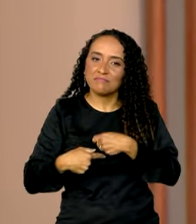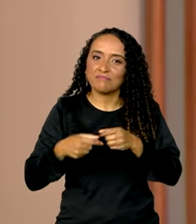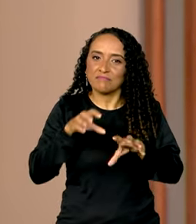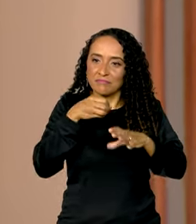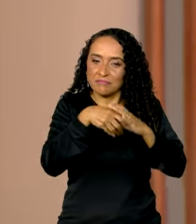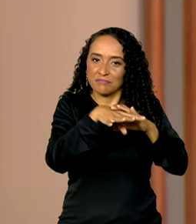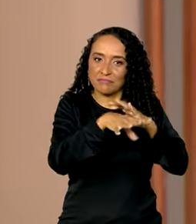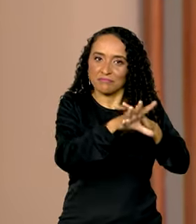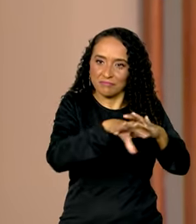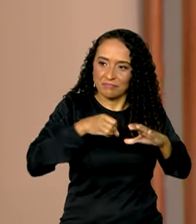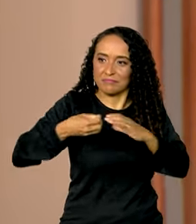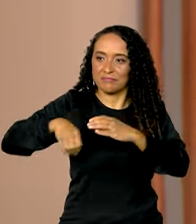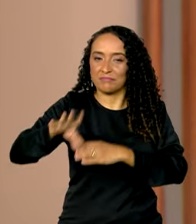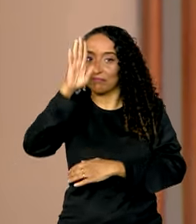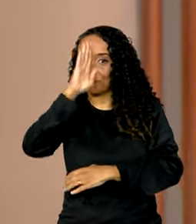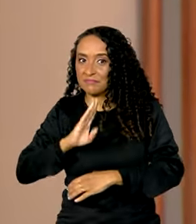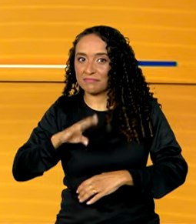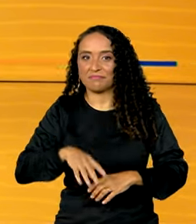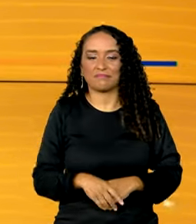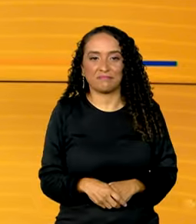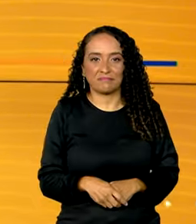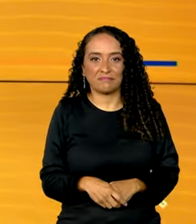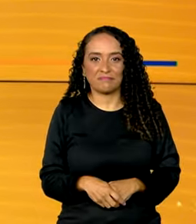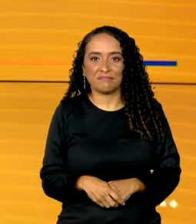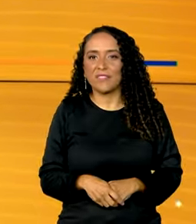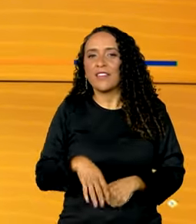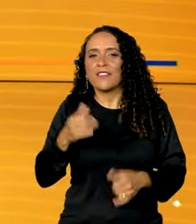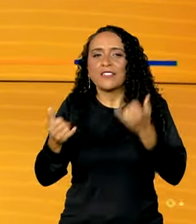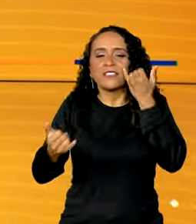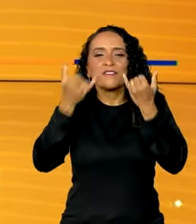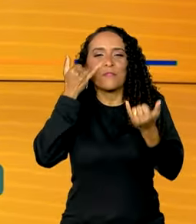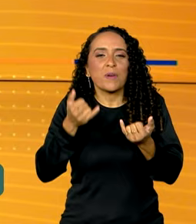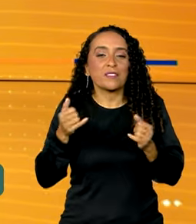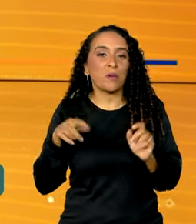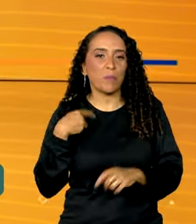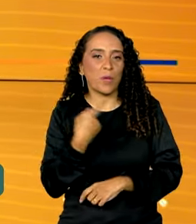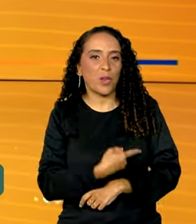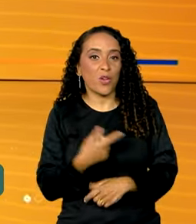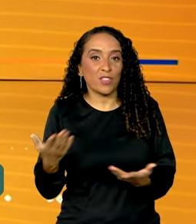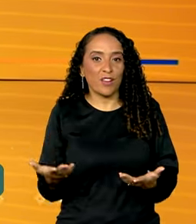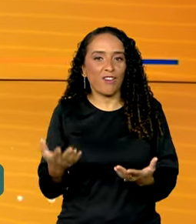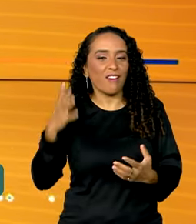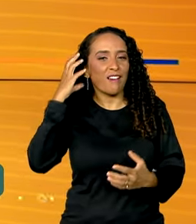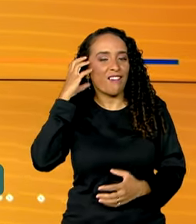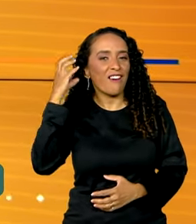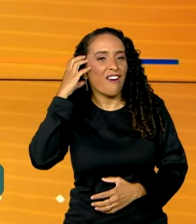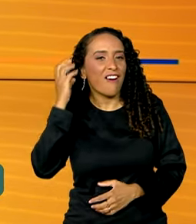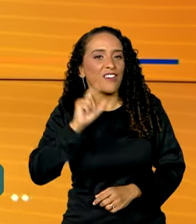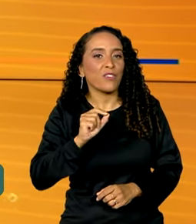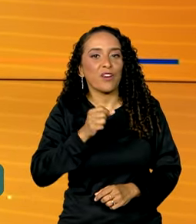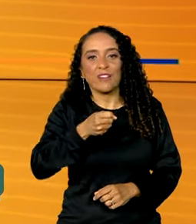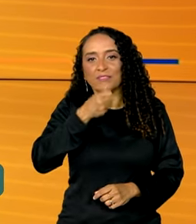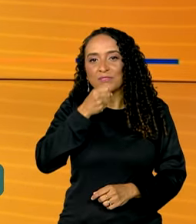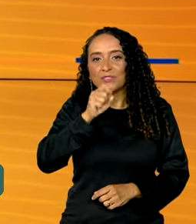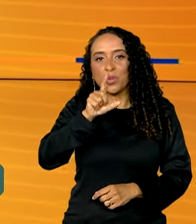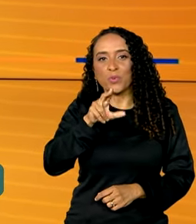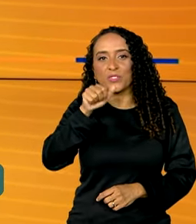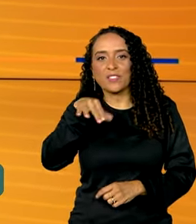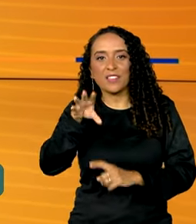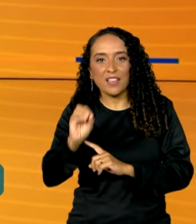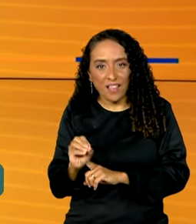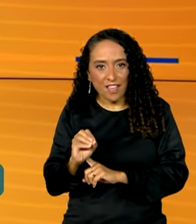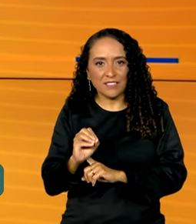retransmitir gratuitamente. Quem vai trazer as notícias para a gente nas ondas do rádio é o locutor Luciano